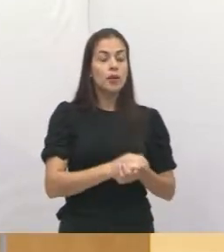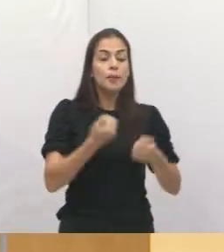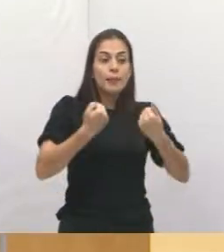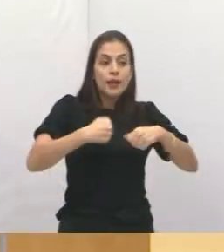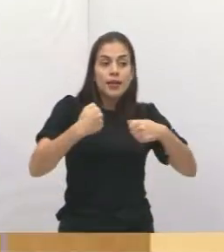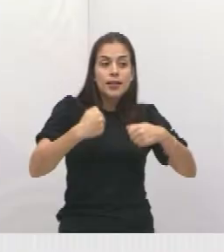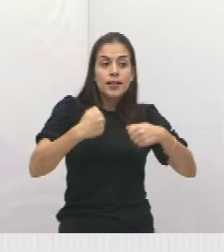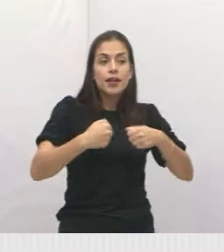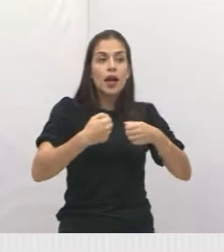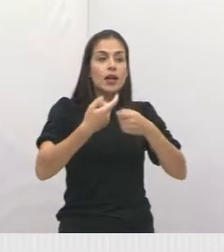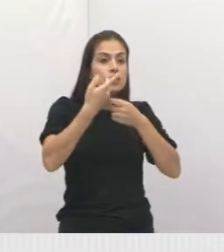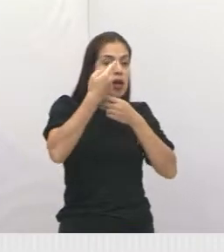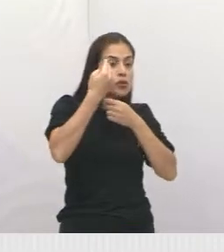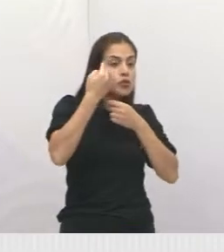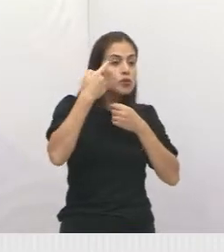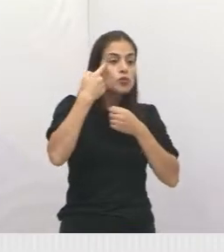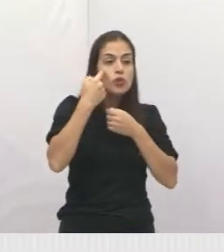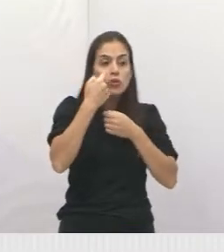Pode soltar.